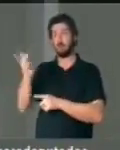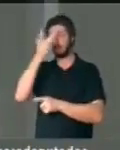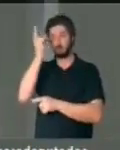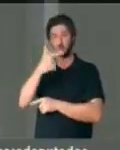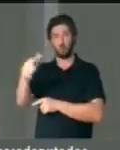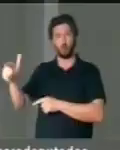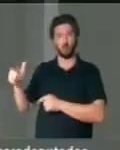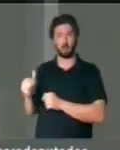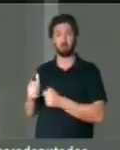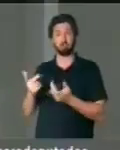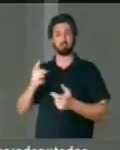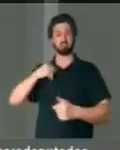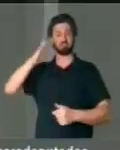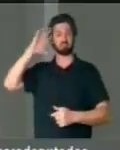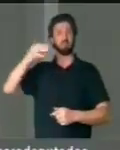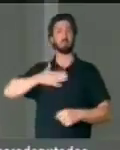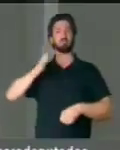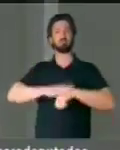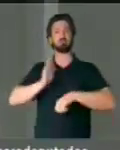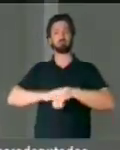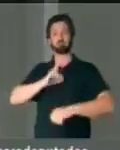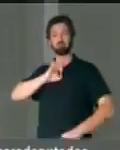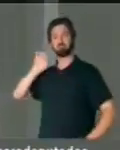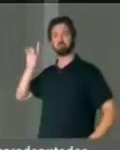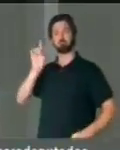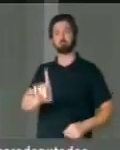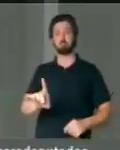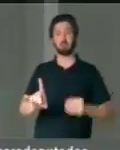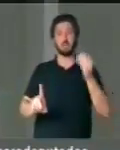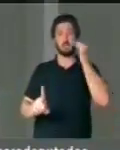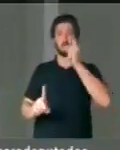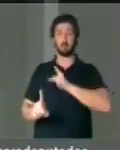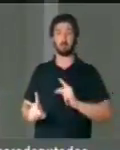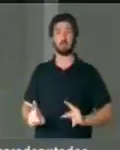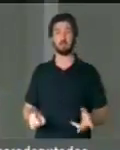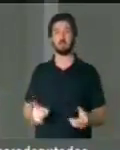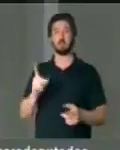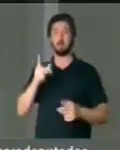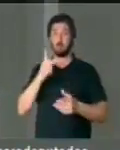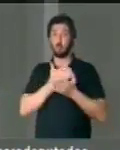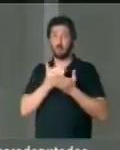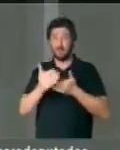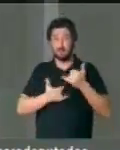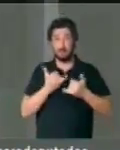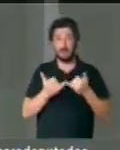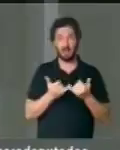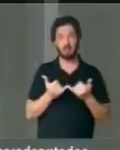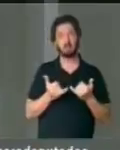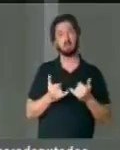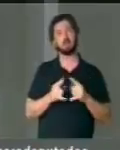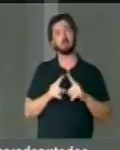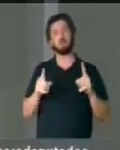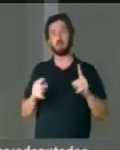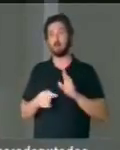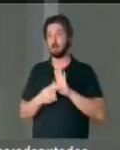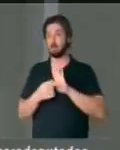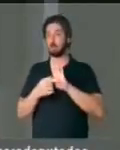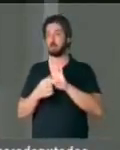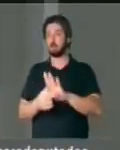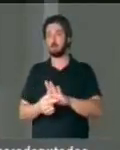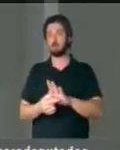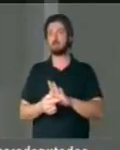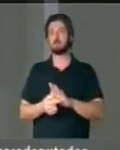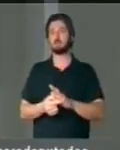decidiu se candidatar de início visto como uma brincadeira, mas revelando um